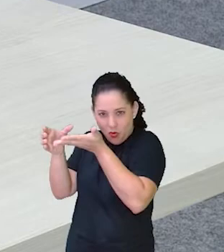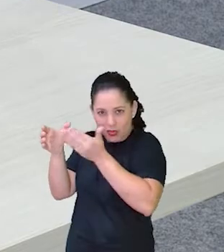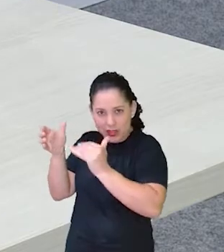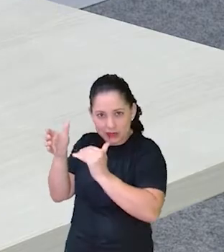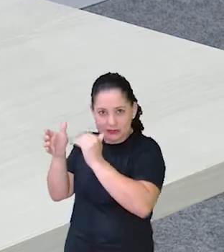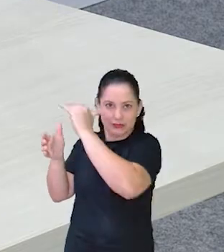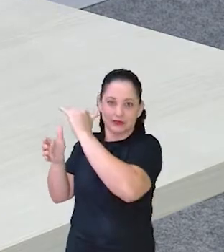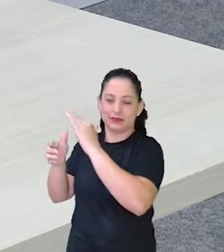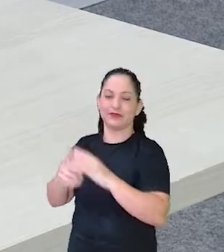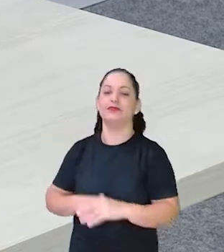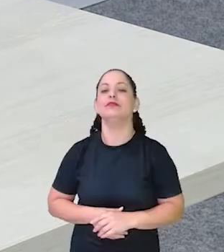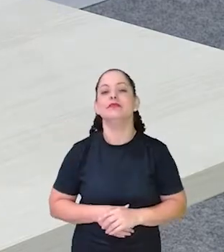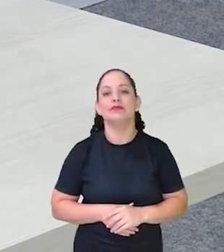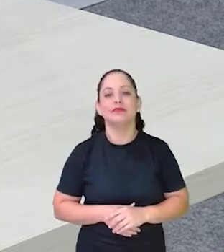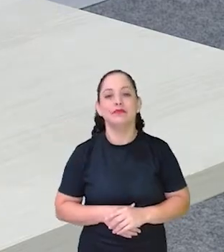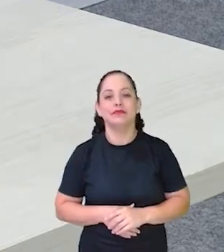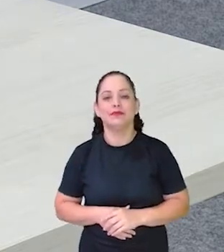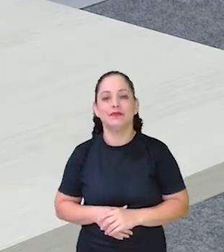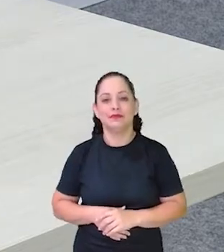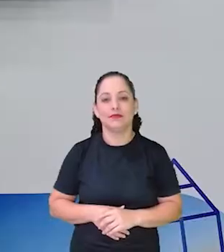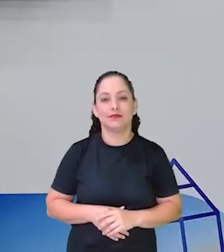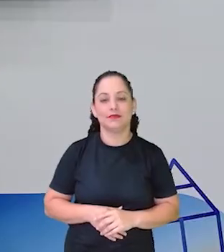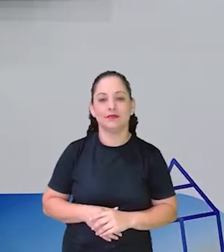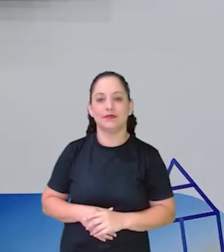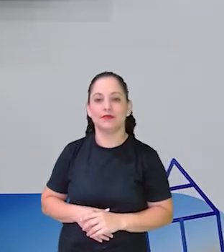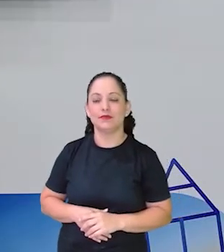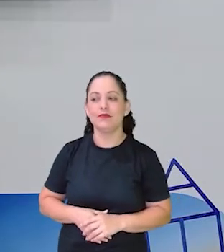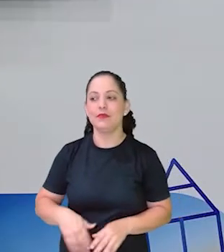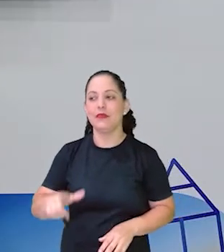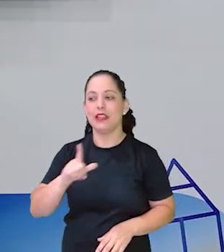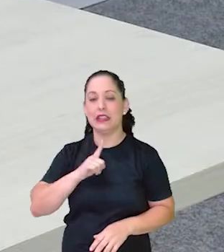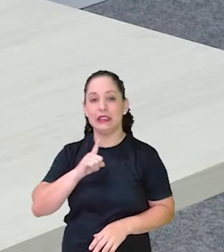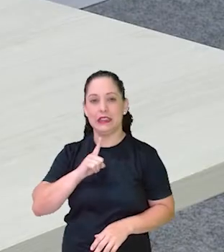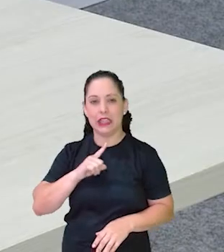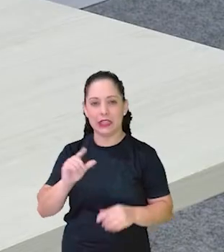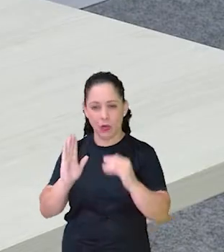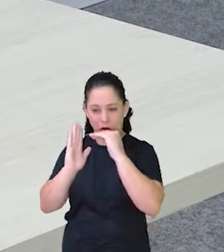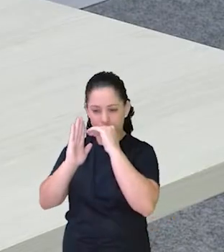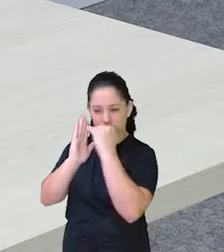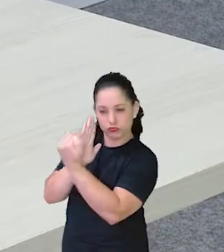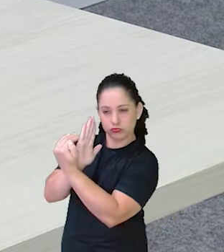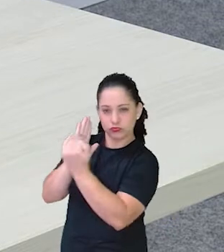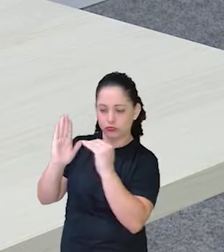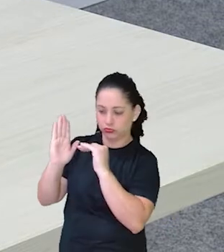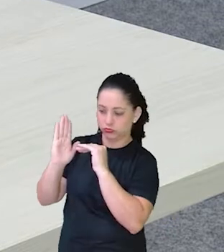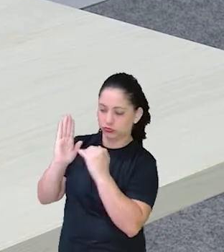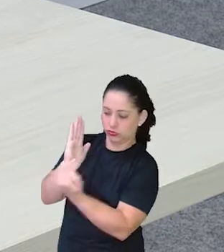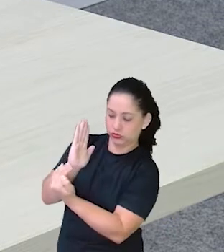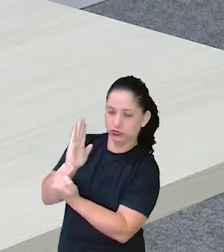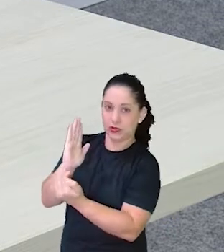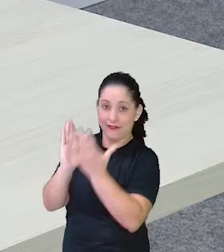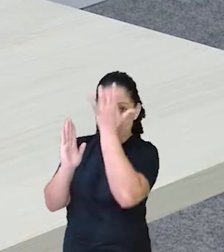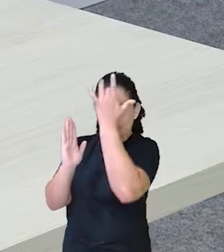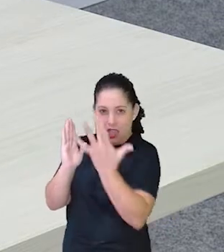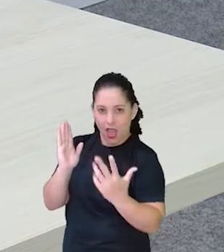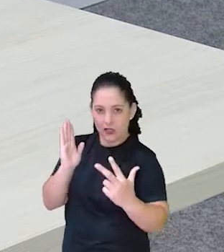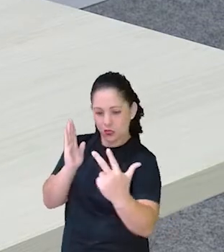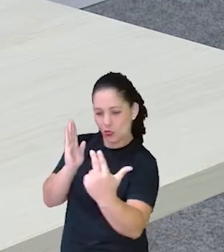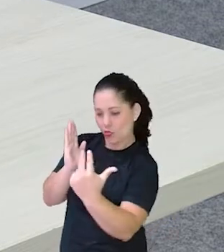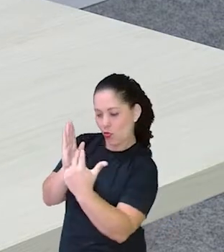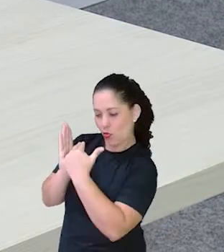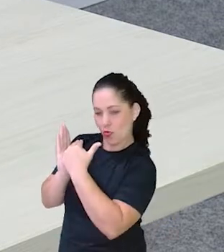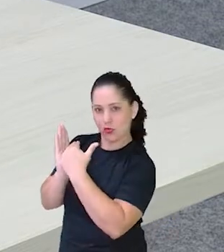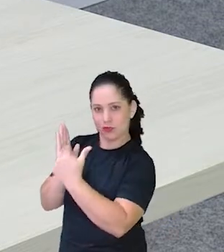dedos abaixo Aqui vem uma divisória Né? Léo A gente se aproveita Dessa aqui Faz um furinho Isso aqui O